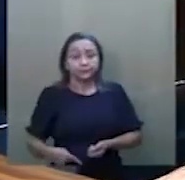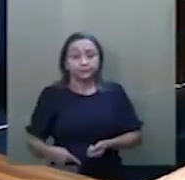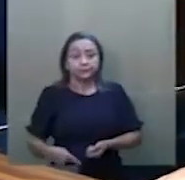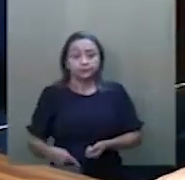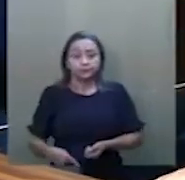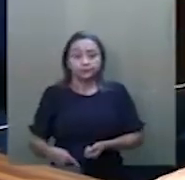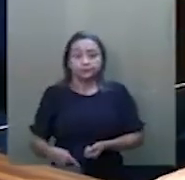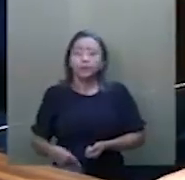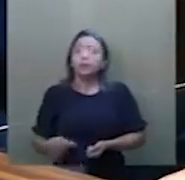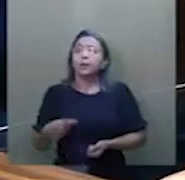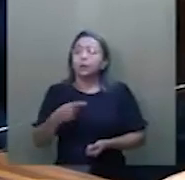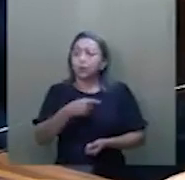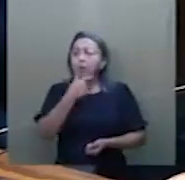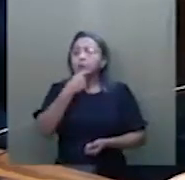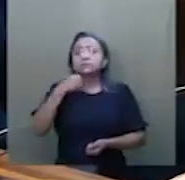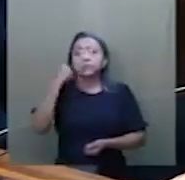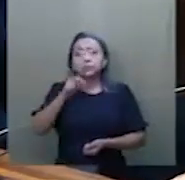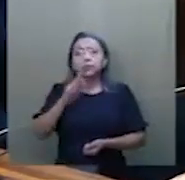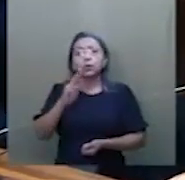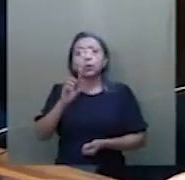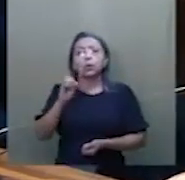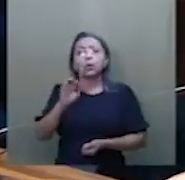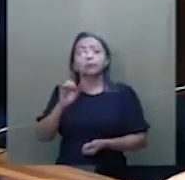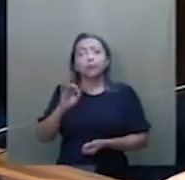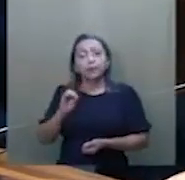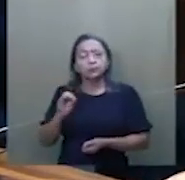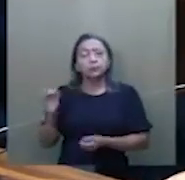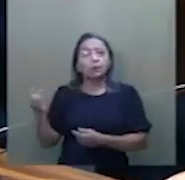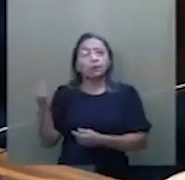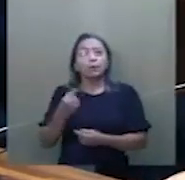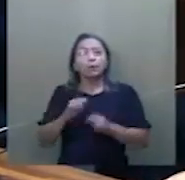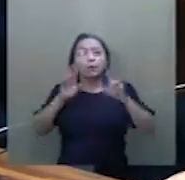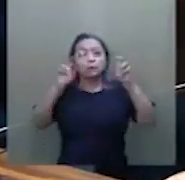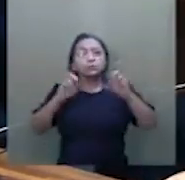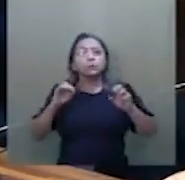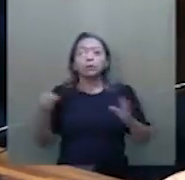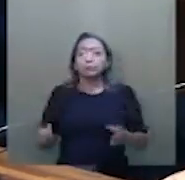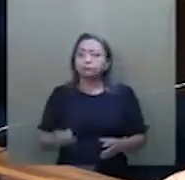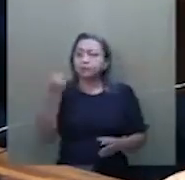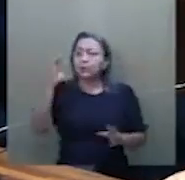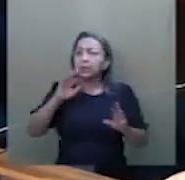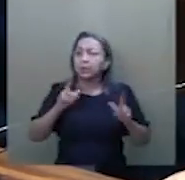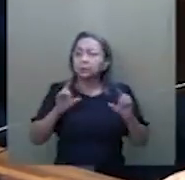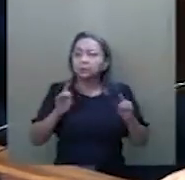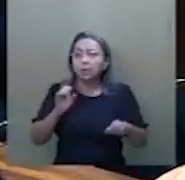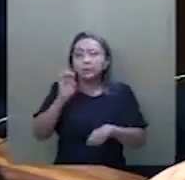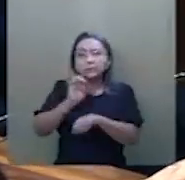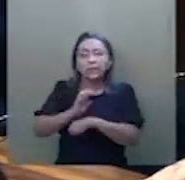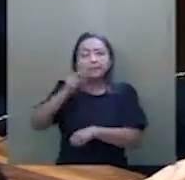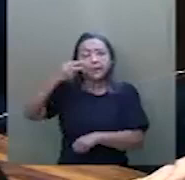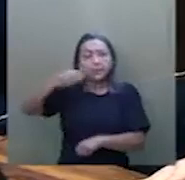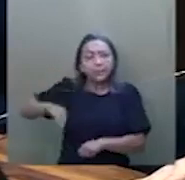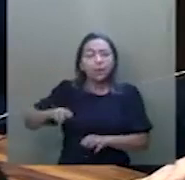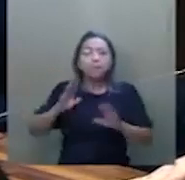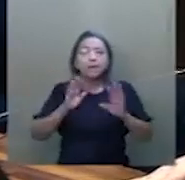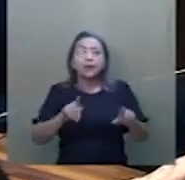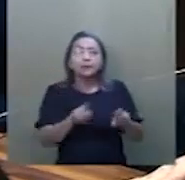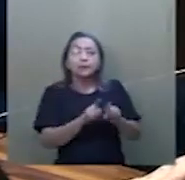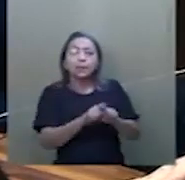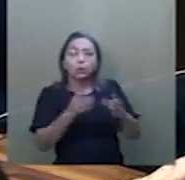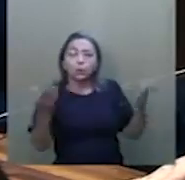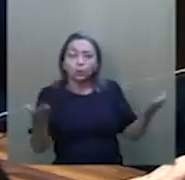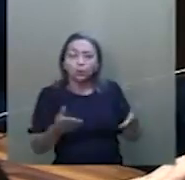senador Roberto Rocha traz um assunto que é de extrema relevância, não é apenas para Estado do Maranhão. Hoje,